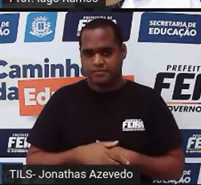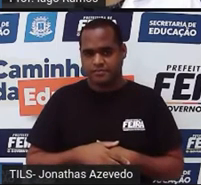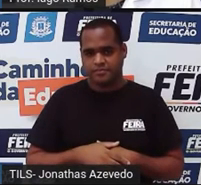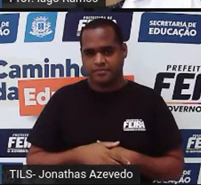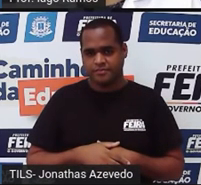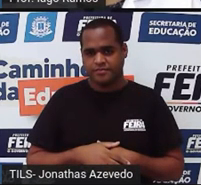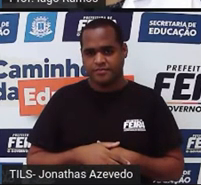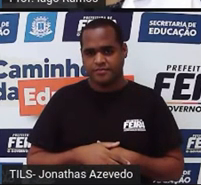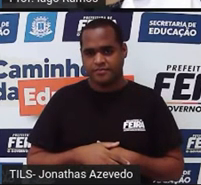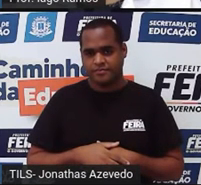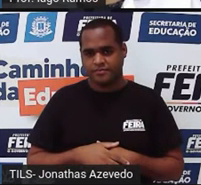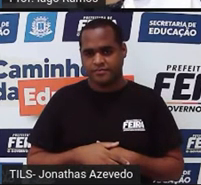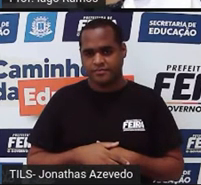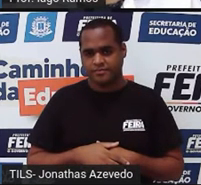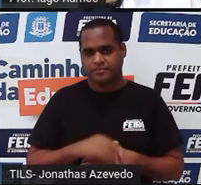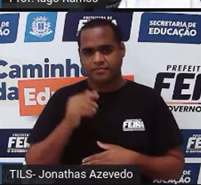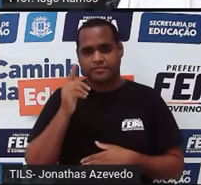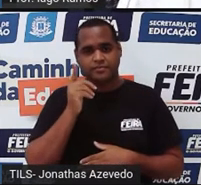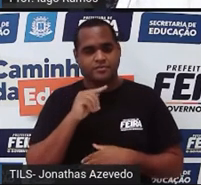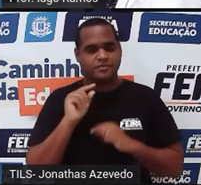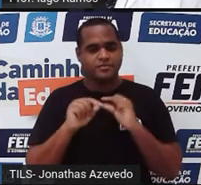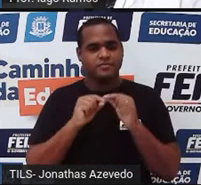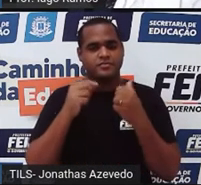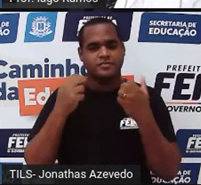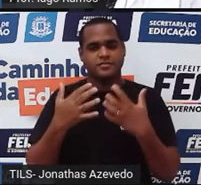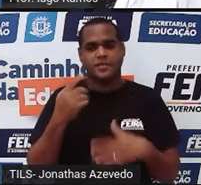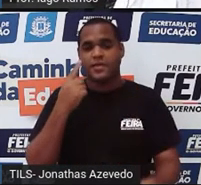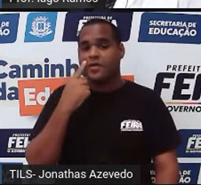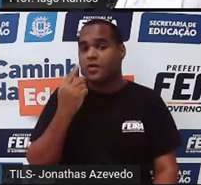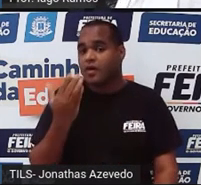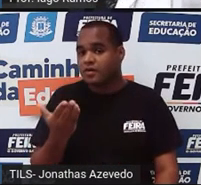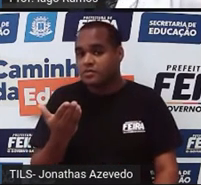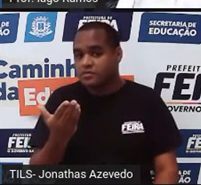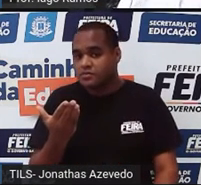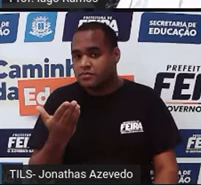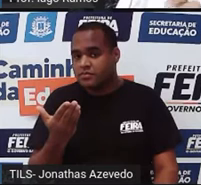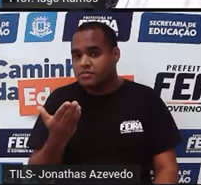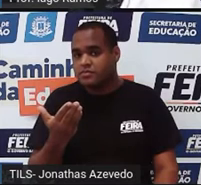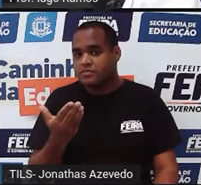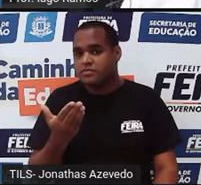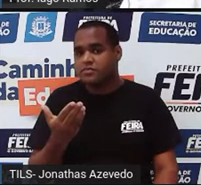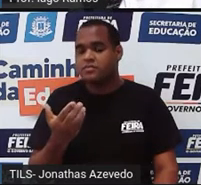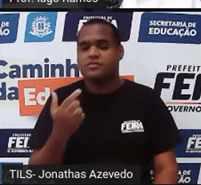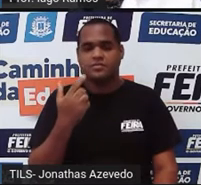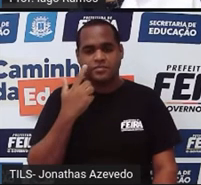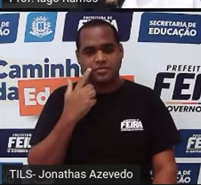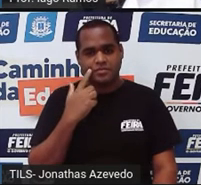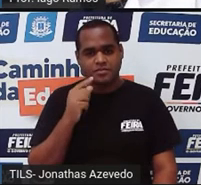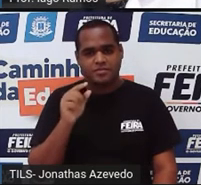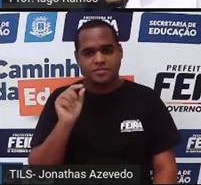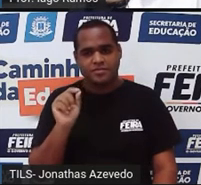botar o círculozinho ali naquele primeiro quadrinho na coluna da